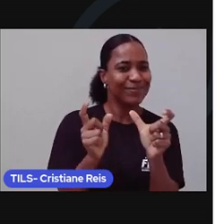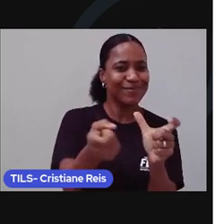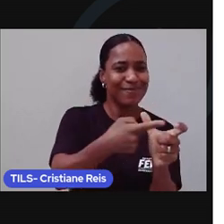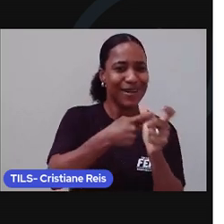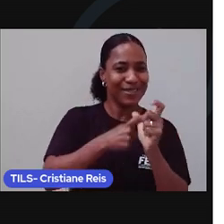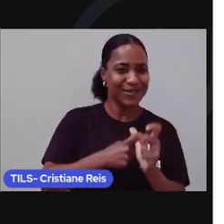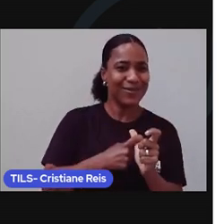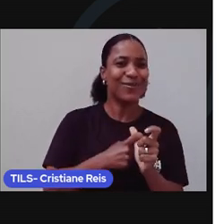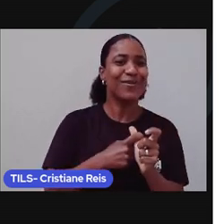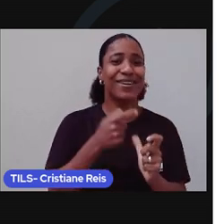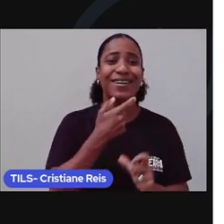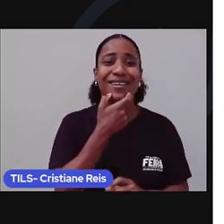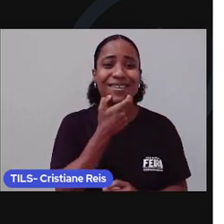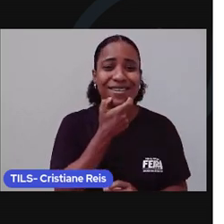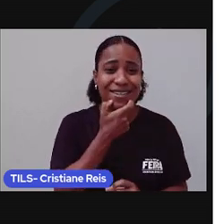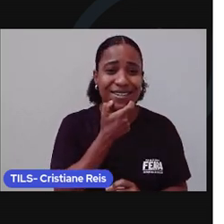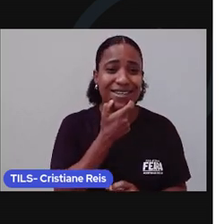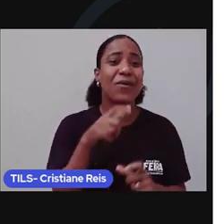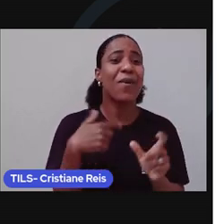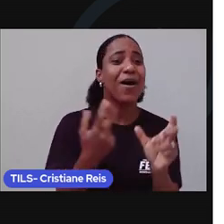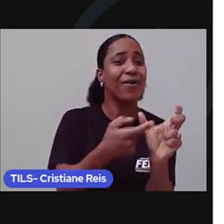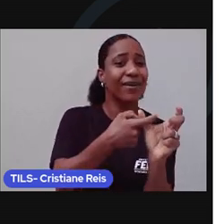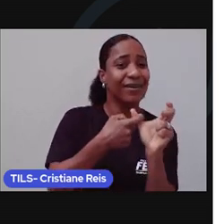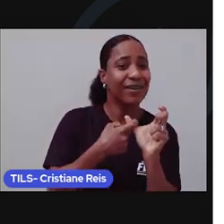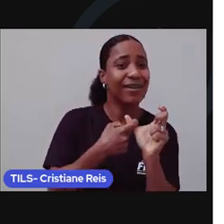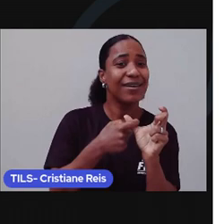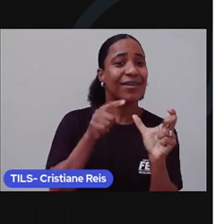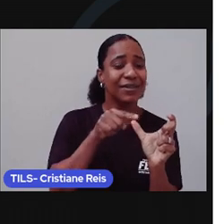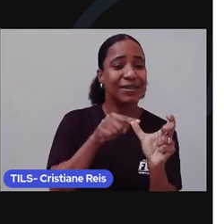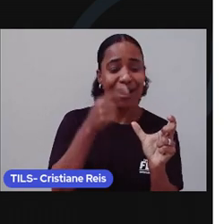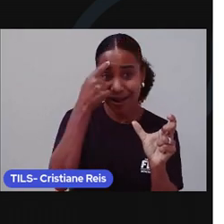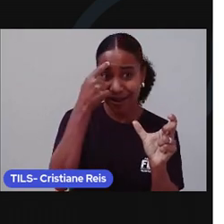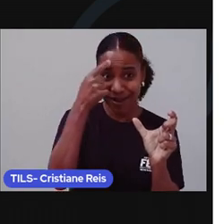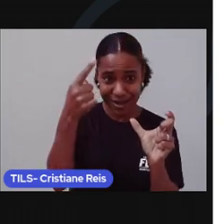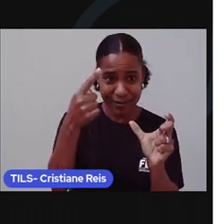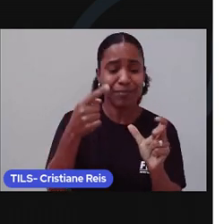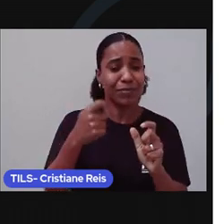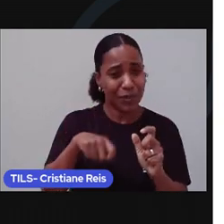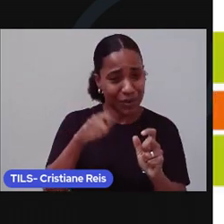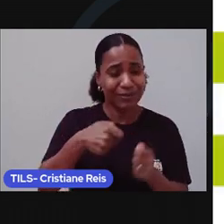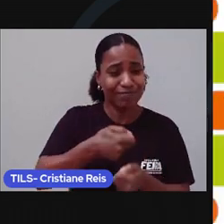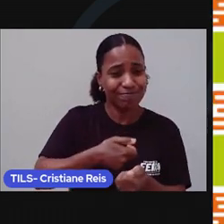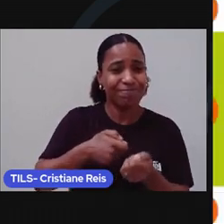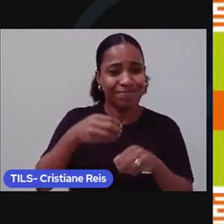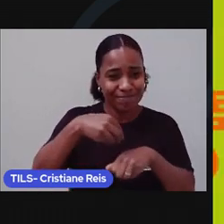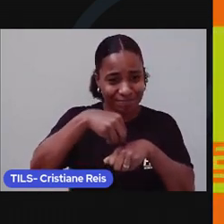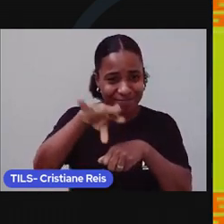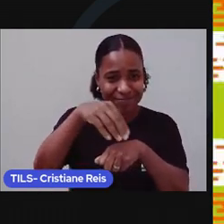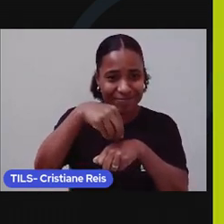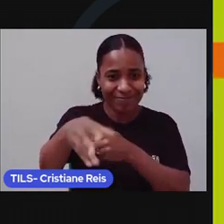Em quais ocasiões ela é usada? Compartilhe com seus colegas. Até a próxima!